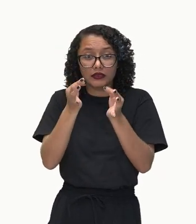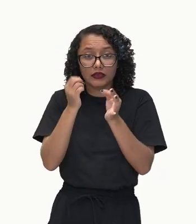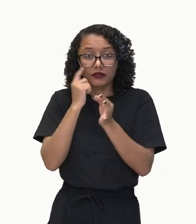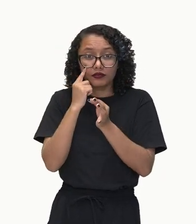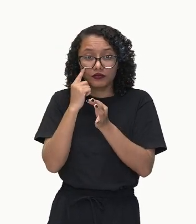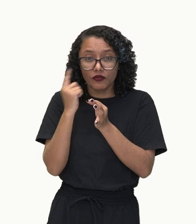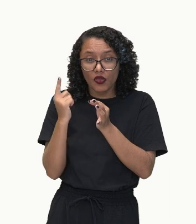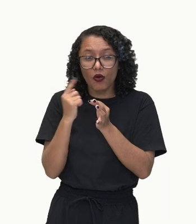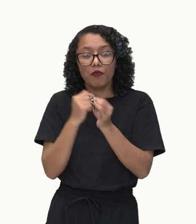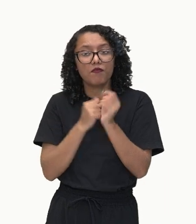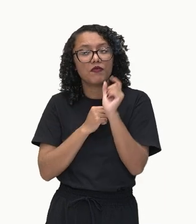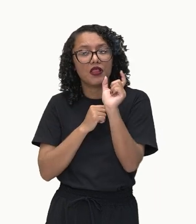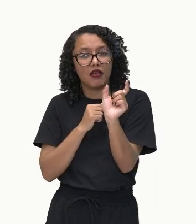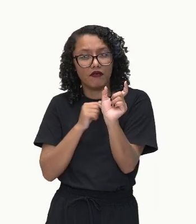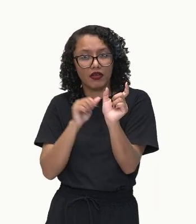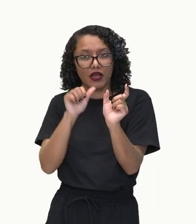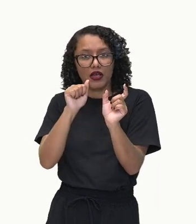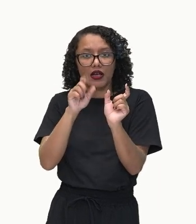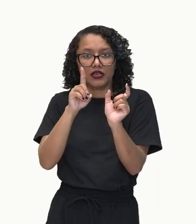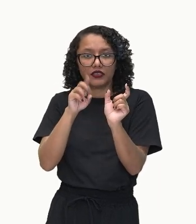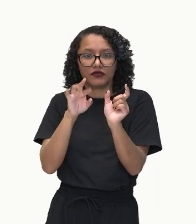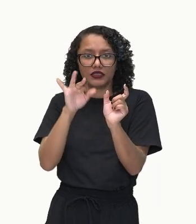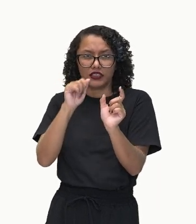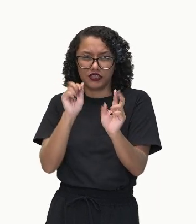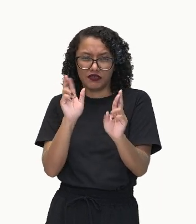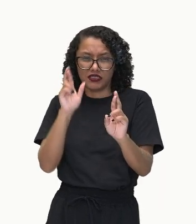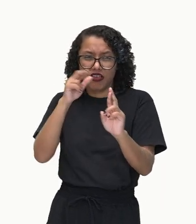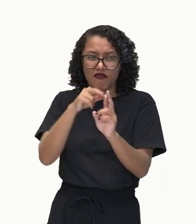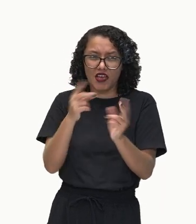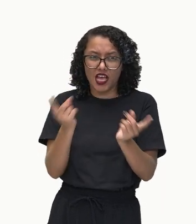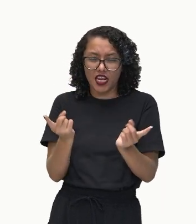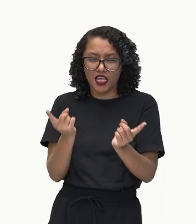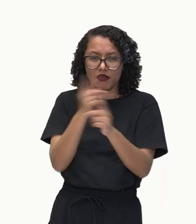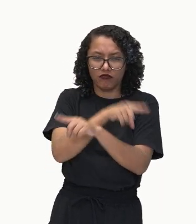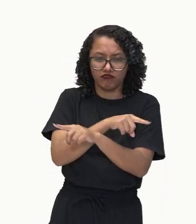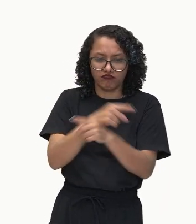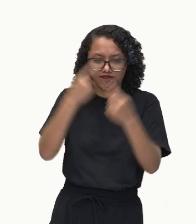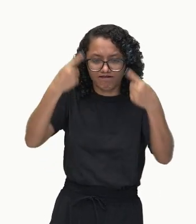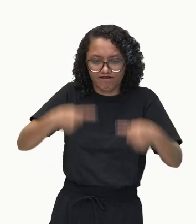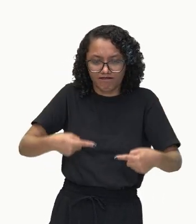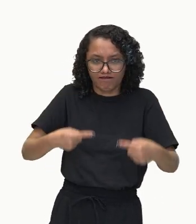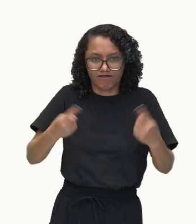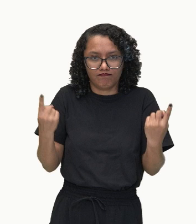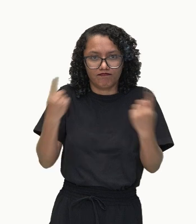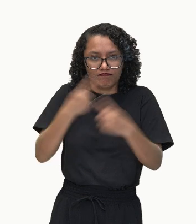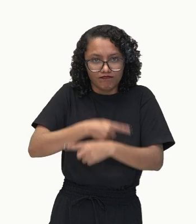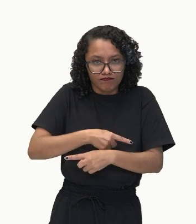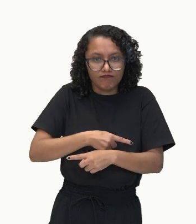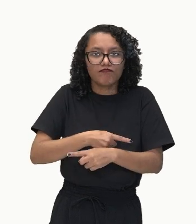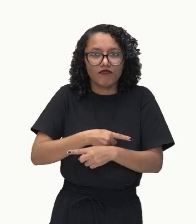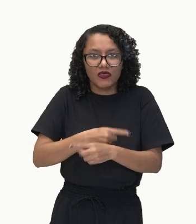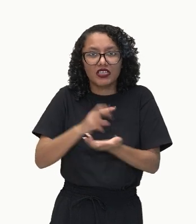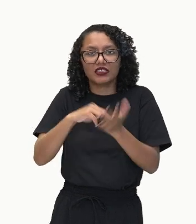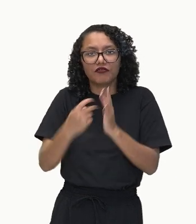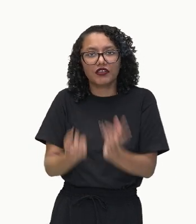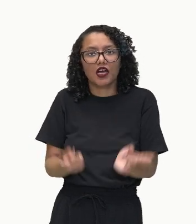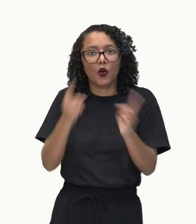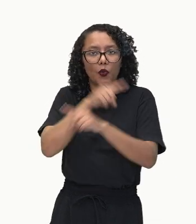Adversário. Lembra de adversário? Né? Olha só. Então. São opostos.